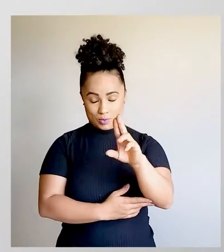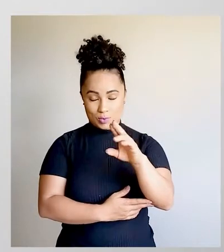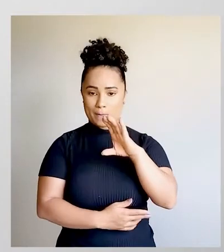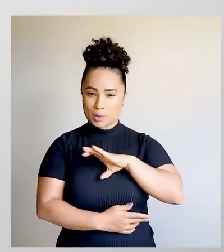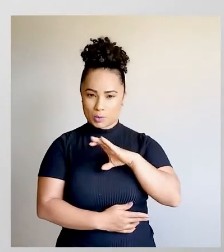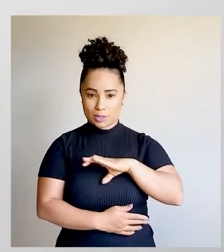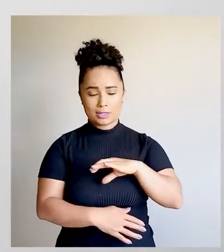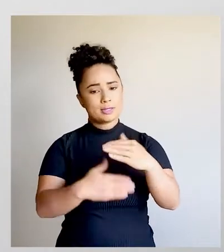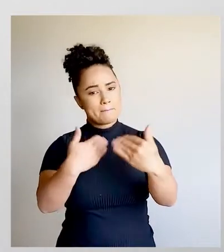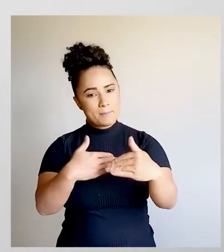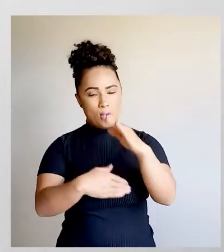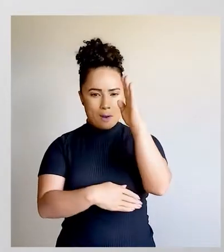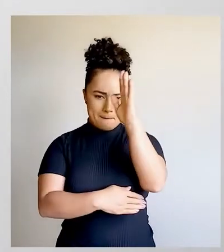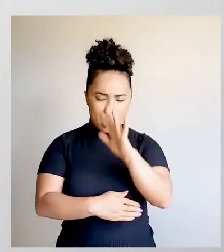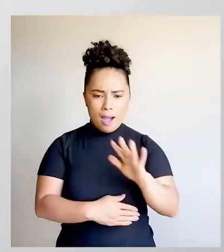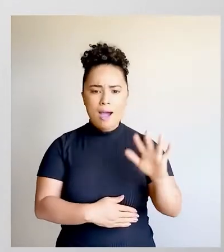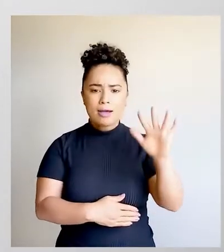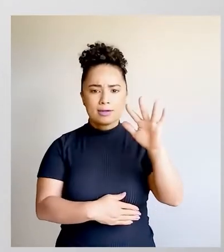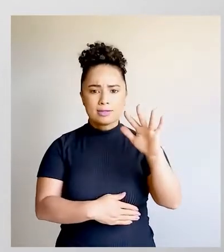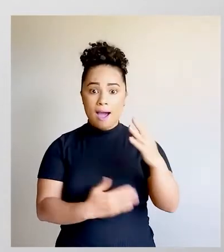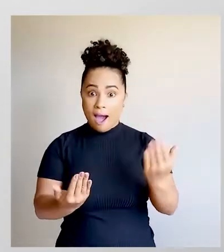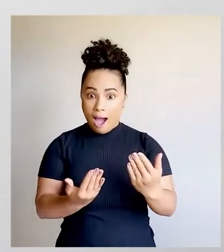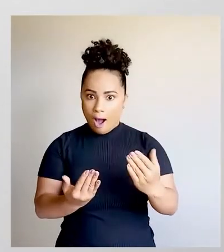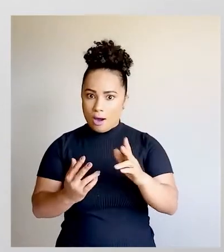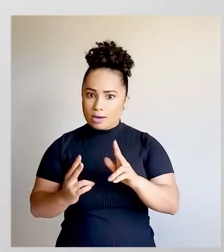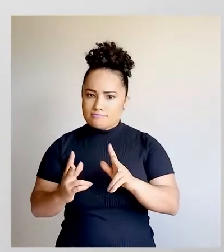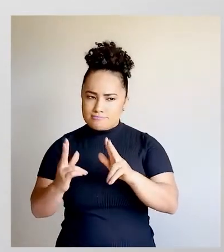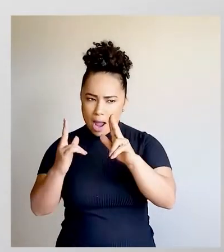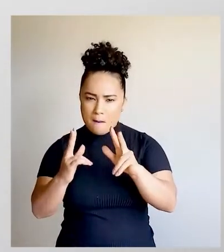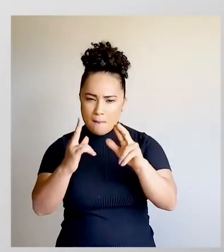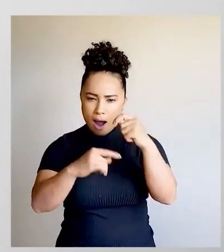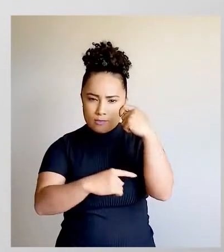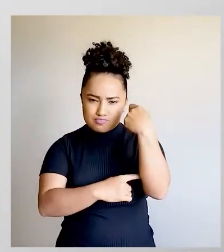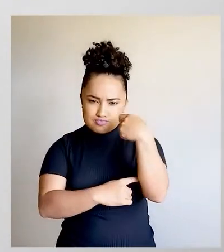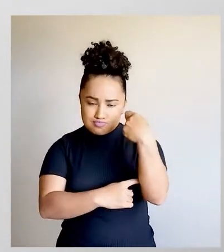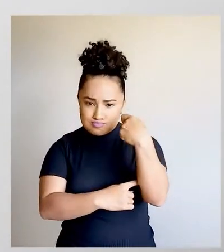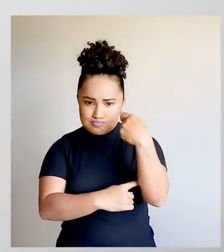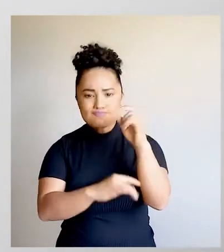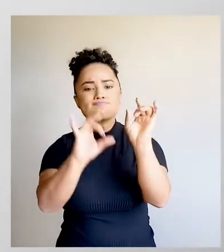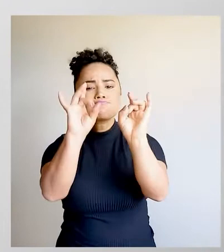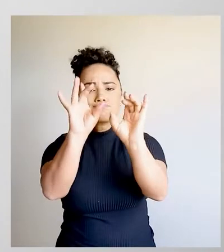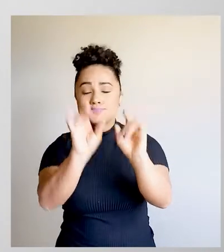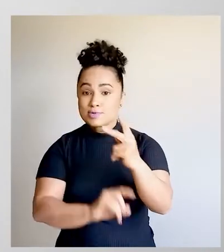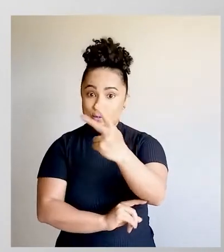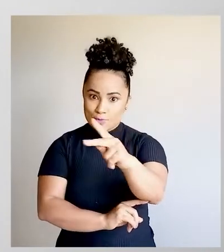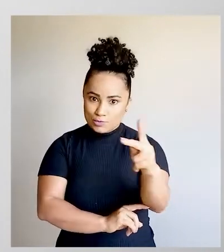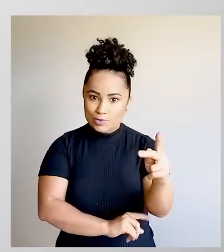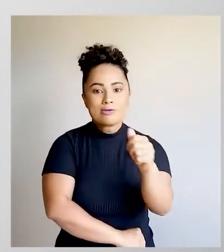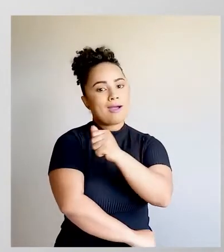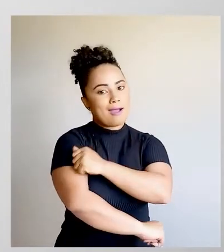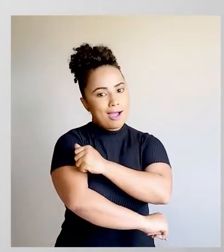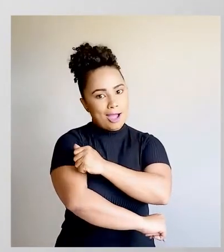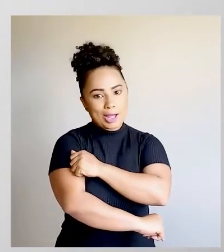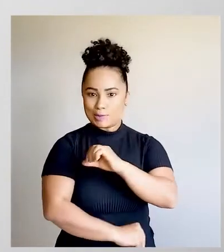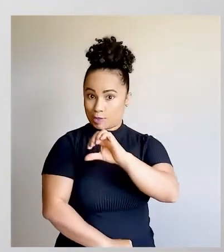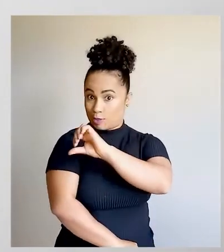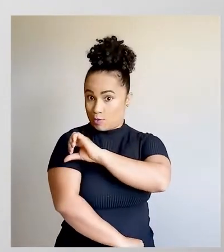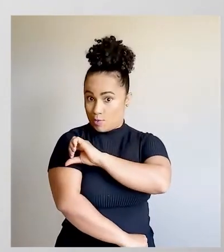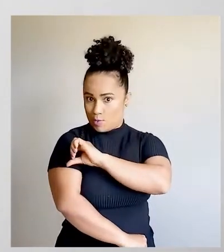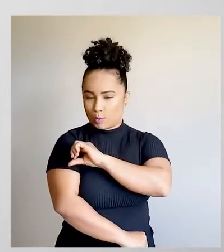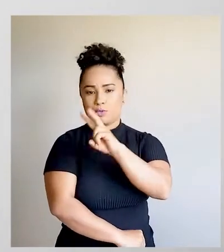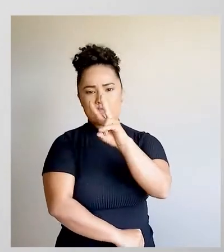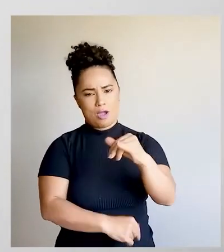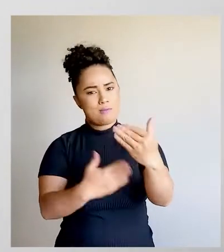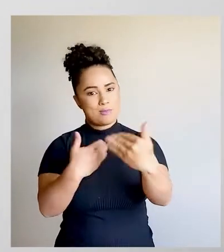Brasil. Essa sequência de vídeos é dedicada especialmente para você, aluno e aluna do nono ano, que irá